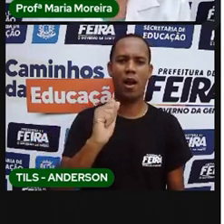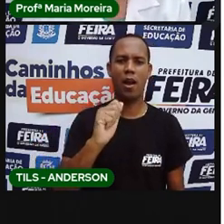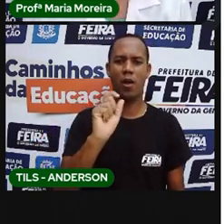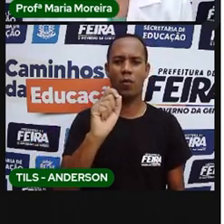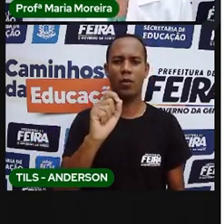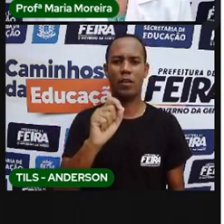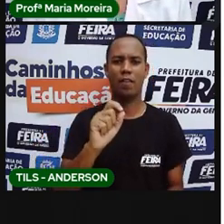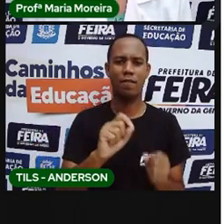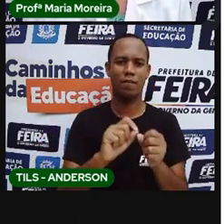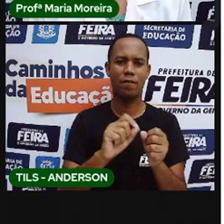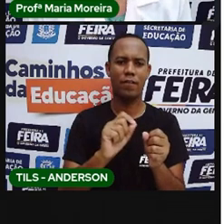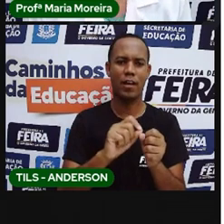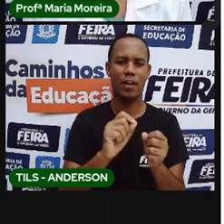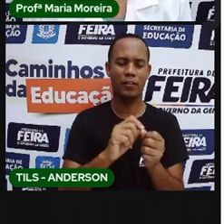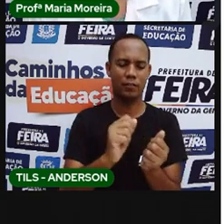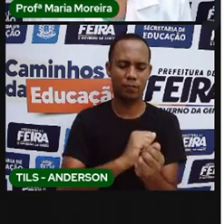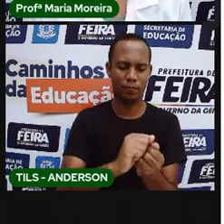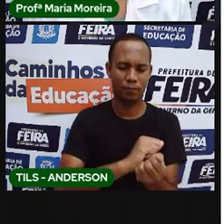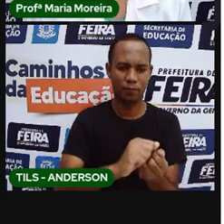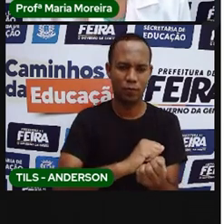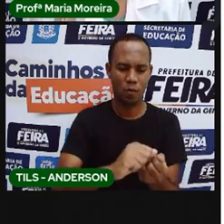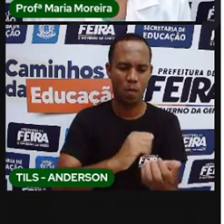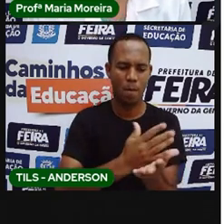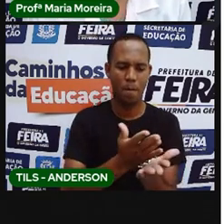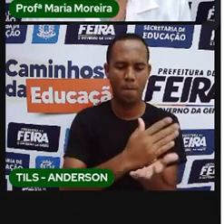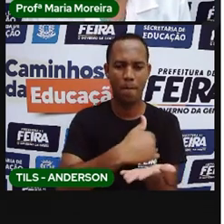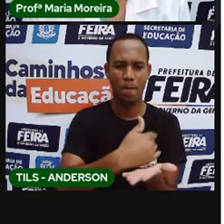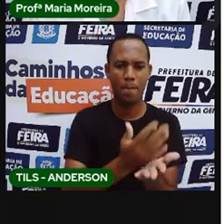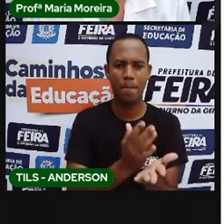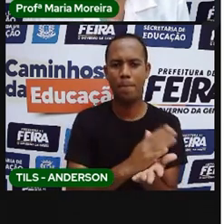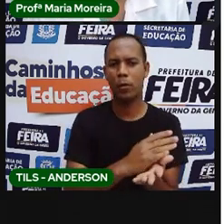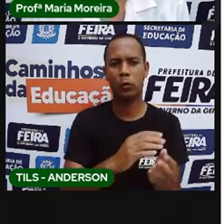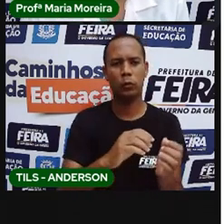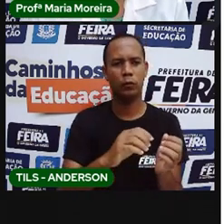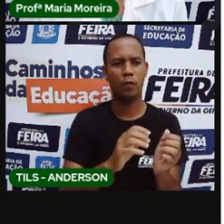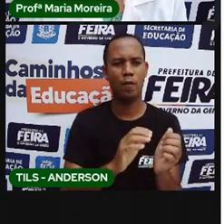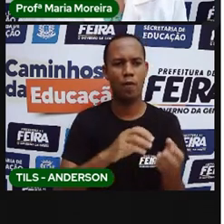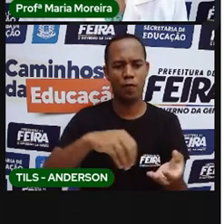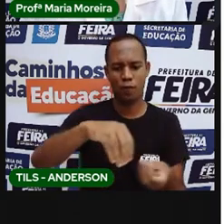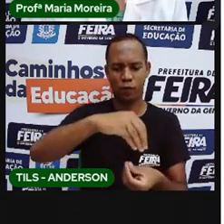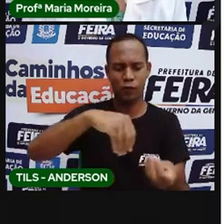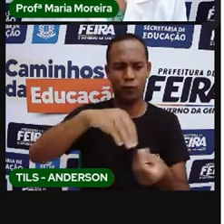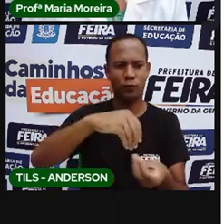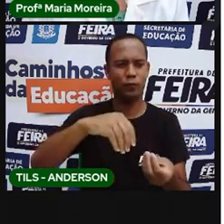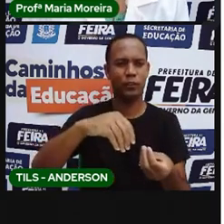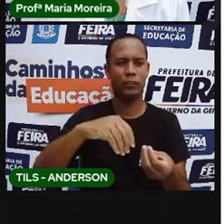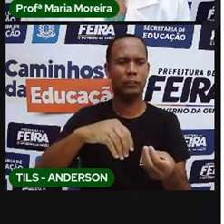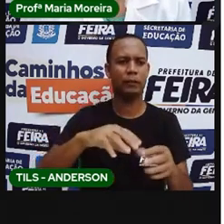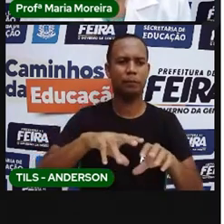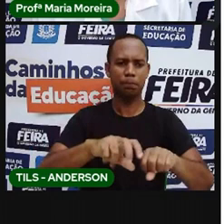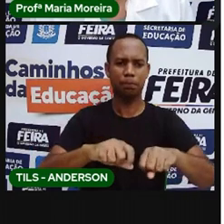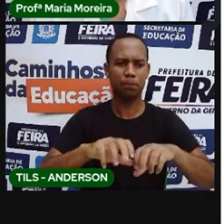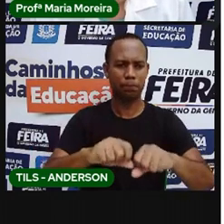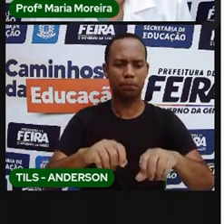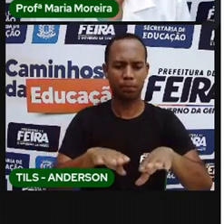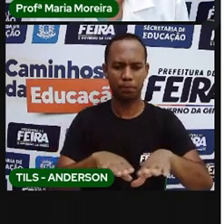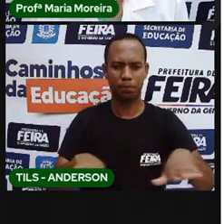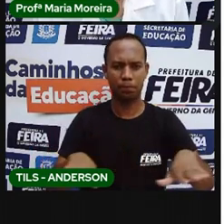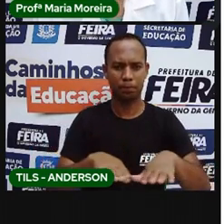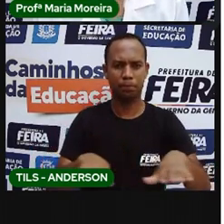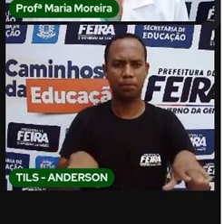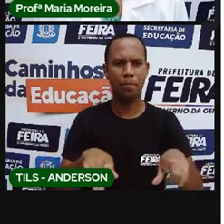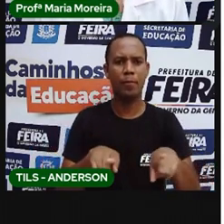beijum, a tapioca mesmo, para fazer farinha, para fazer várias receitas aí. A batata